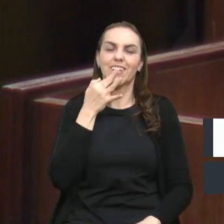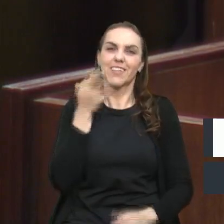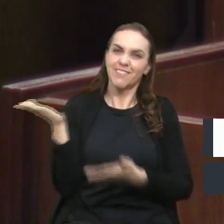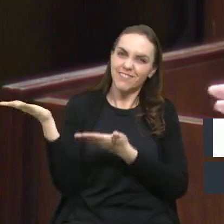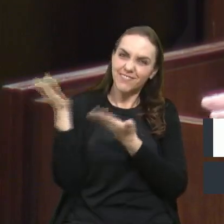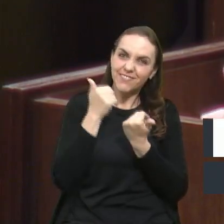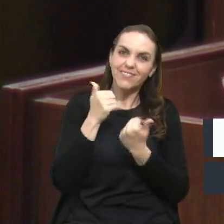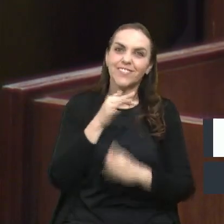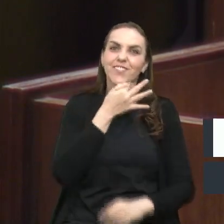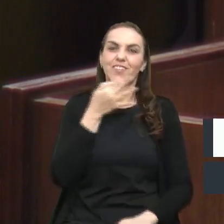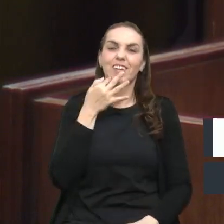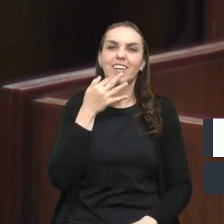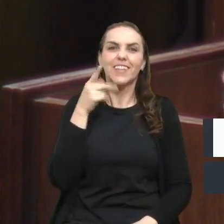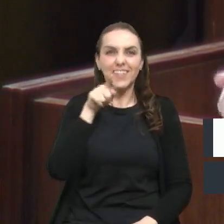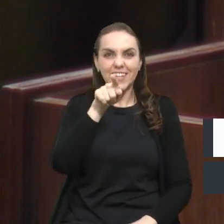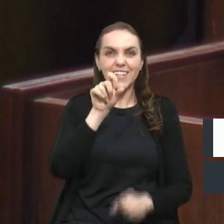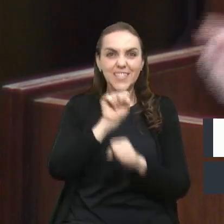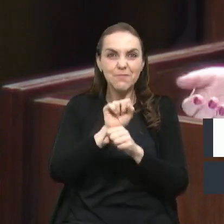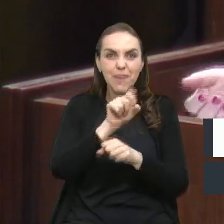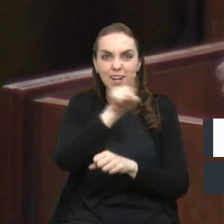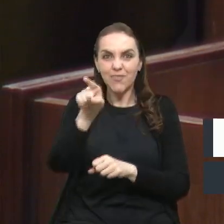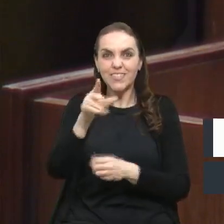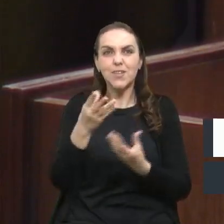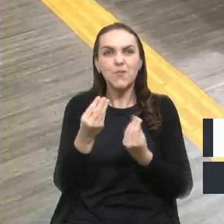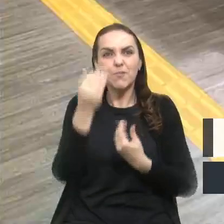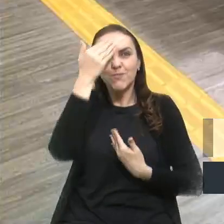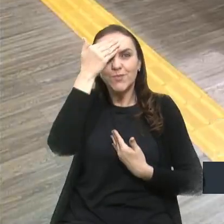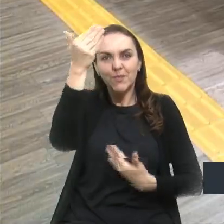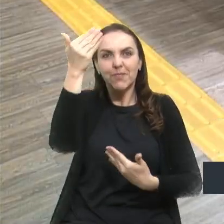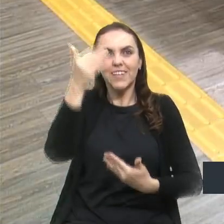Forqueta te espera. Muito obrigada.